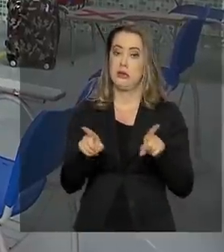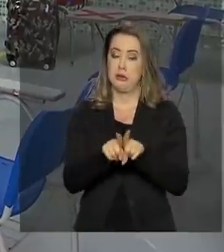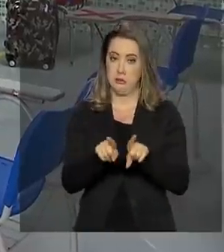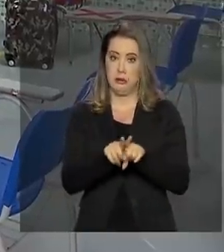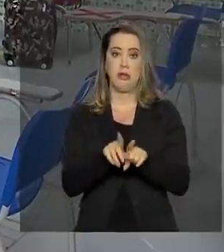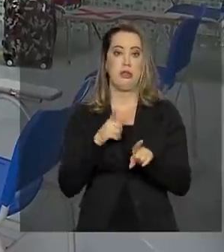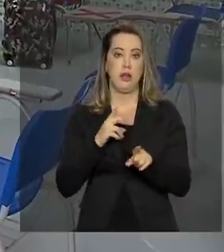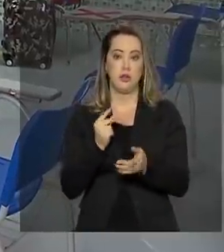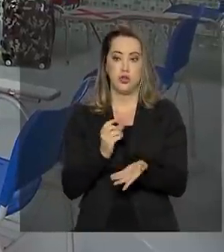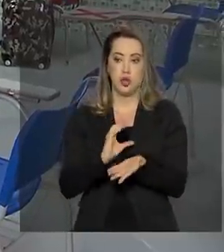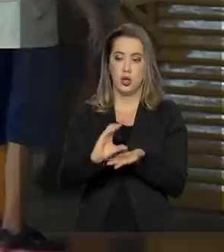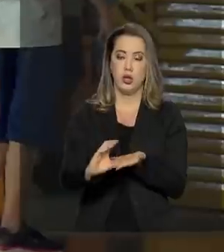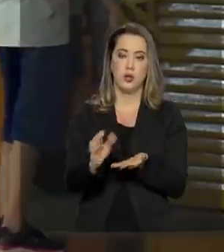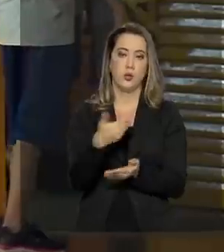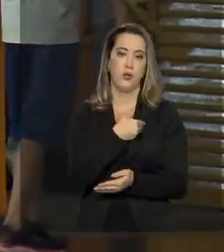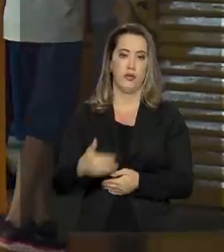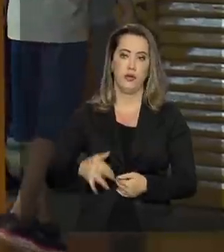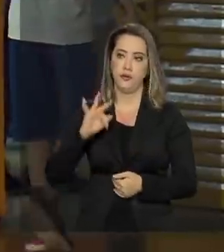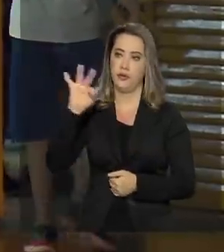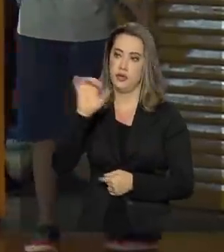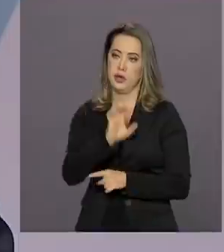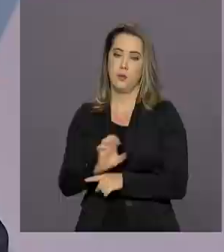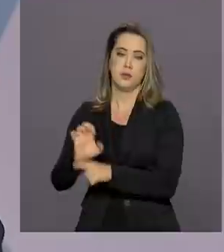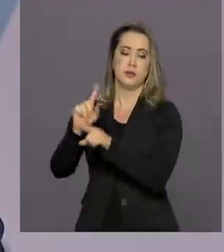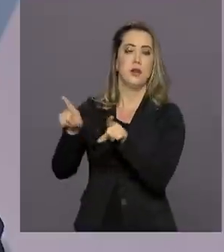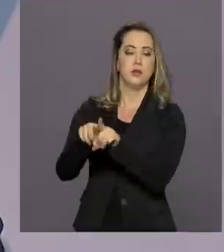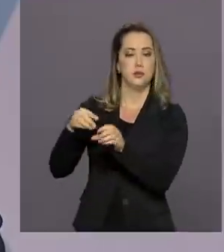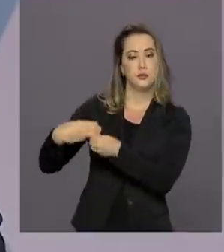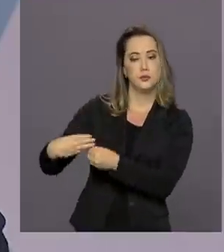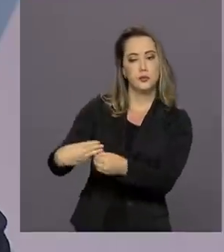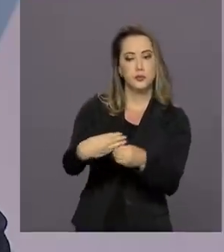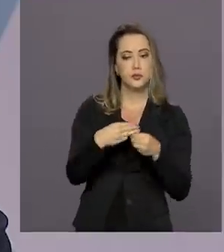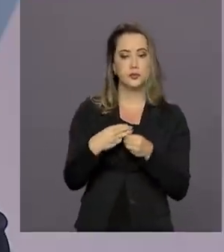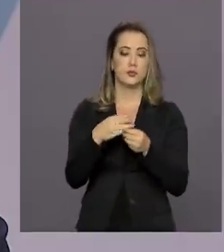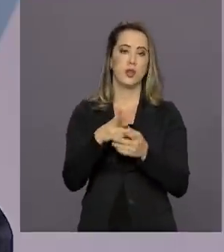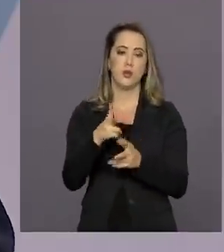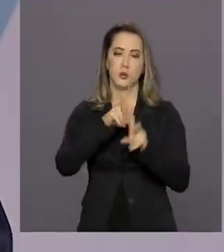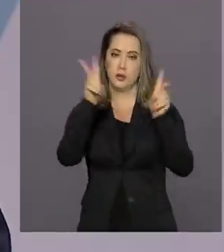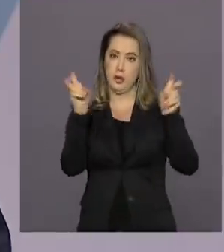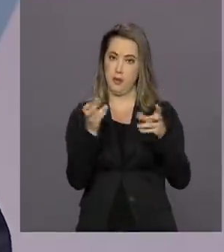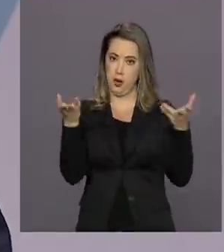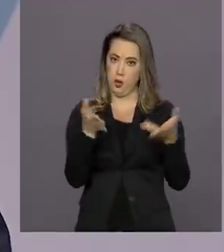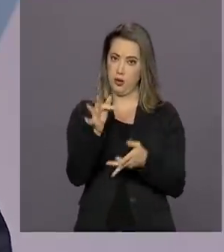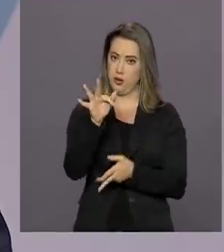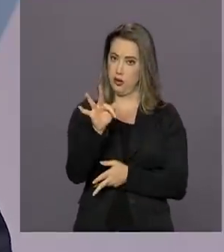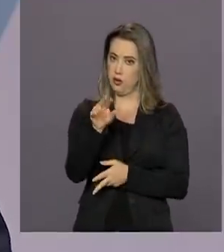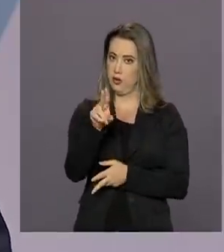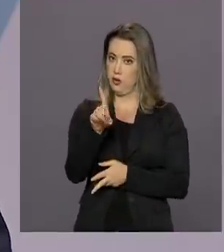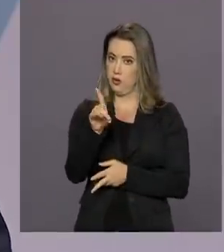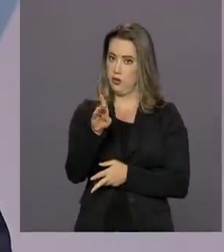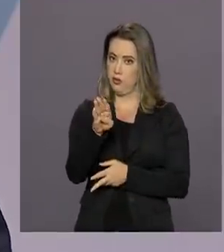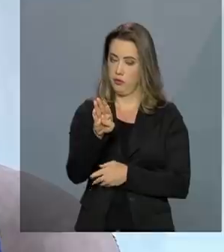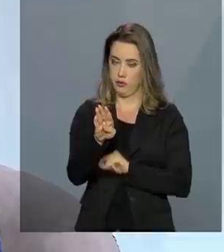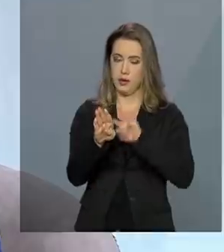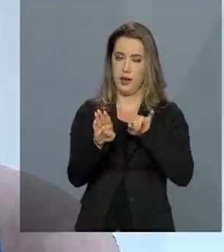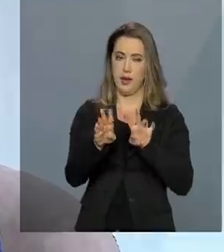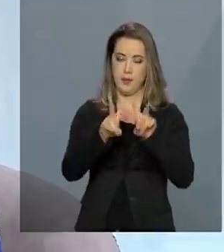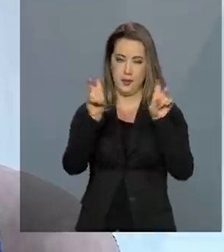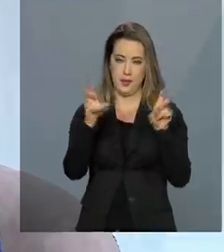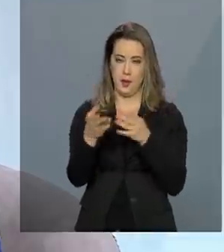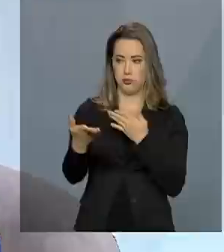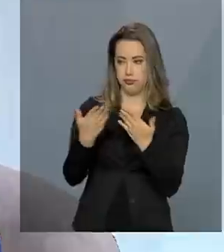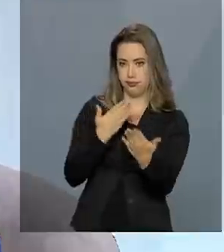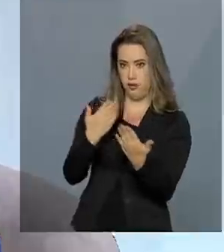financiamento da União, Estados e Municípios. Sobre esse novo Fundeb, eu converso hoje no Brasil em Pauta com a